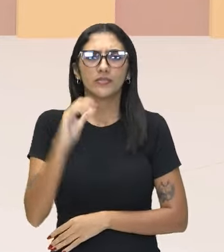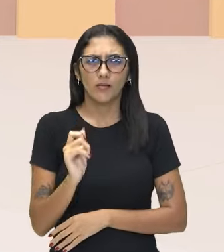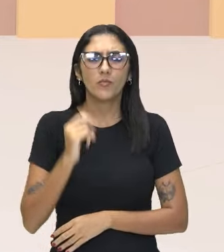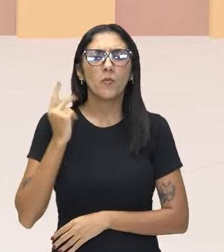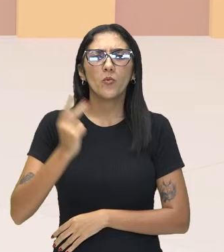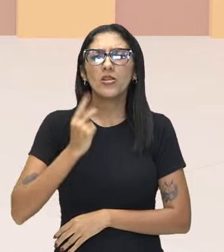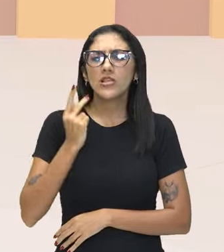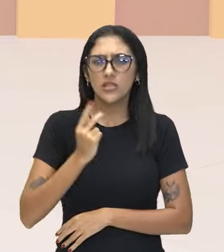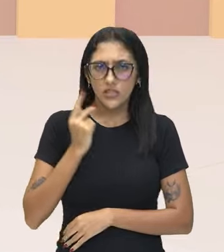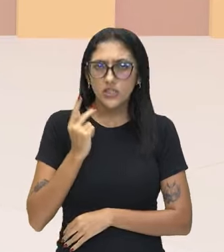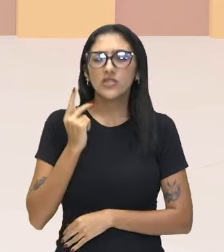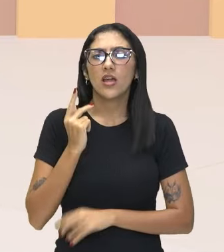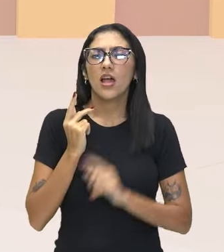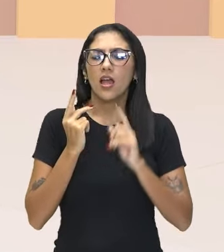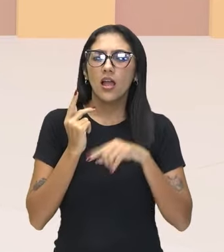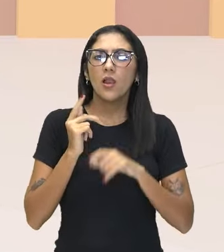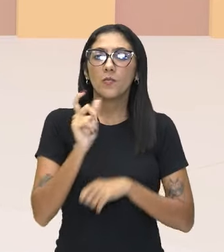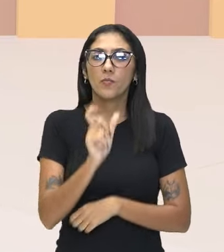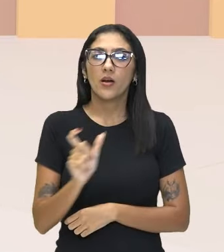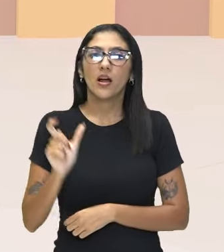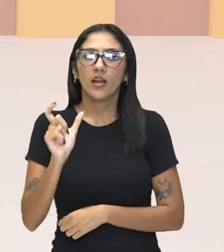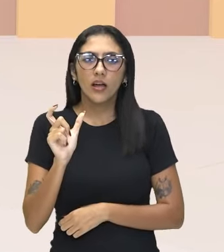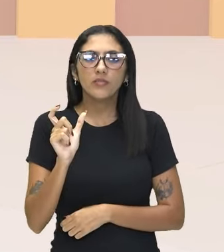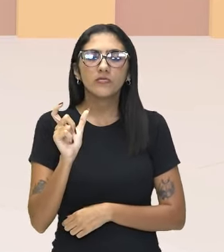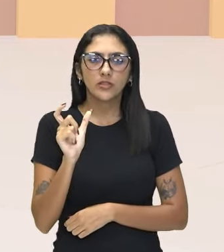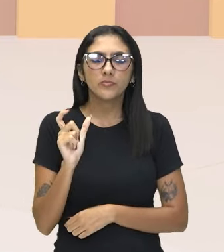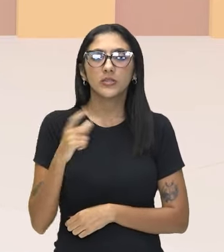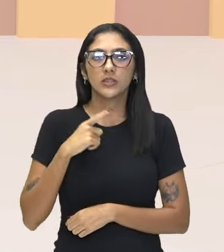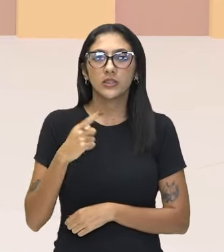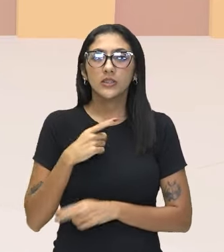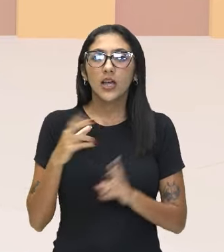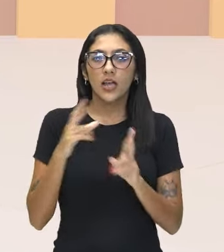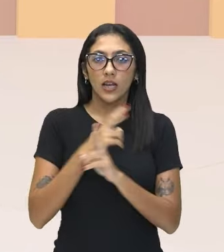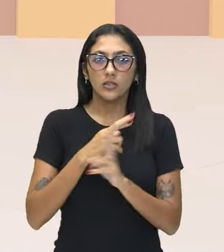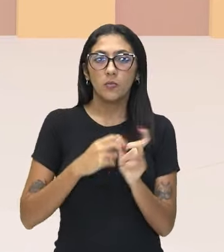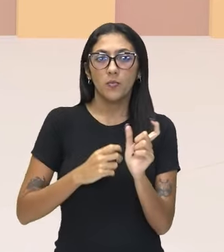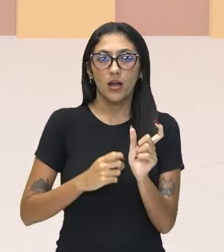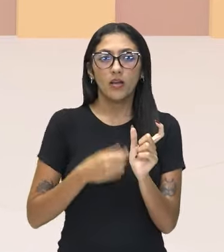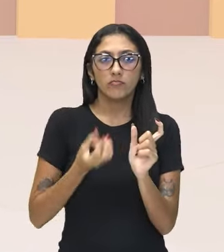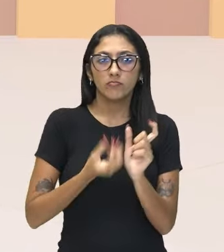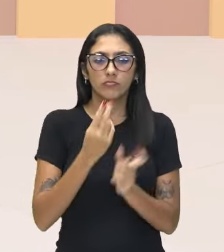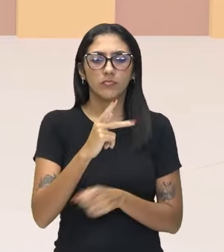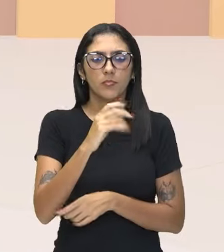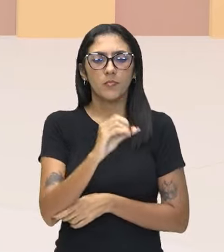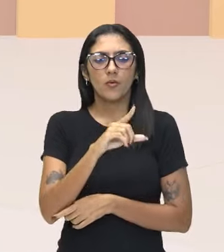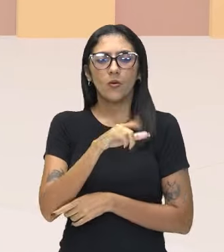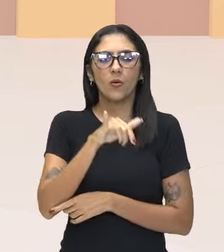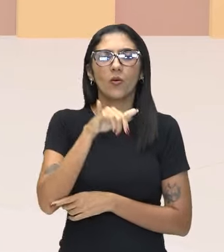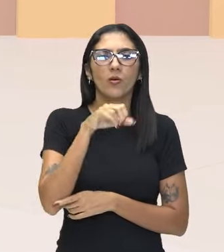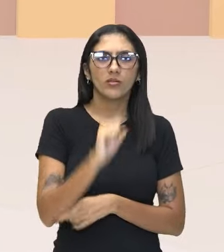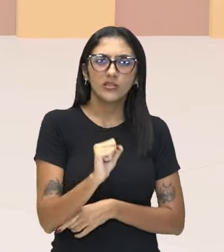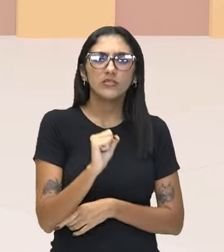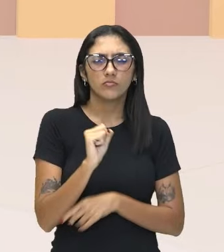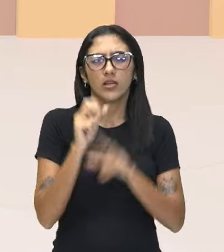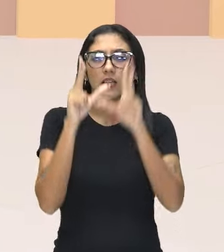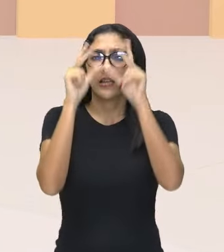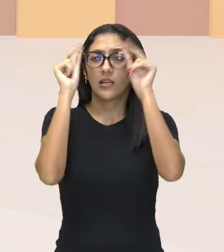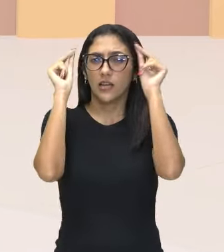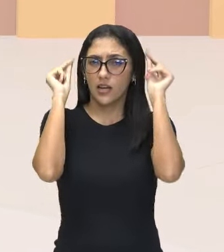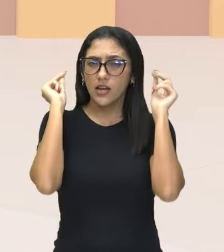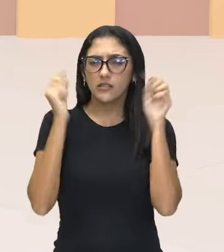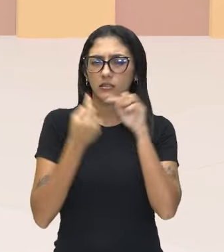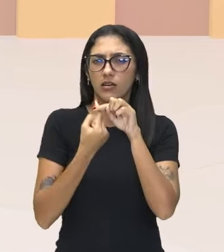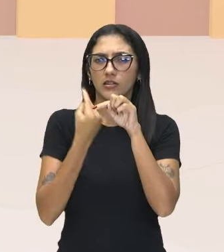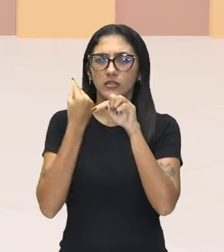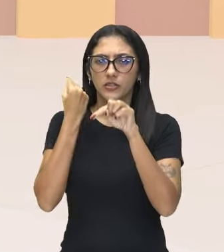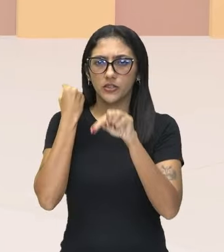política é um termo que vem ali do grego, da polis, a polis lá da Grécia Antiga, que significa o